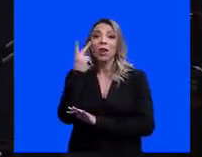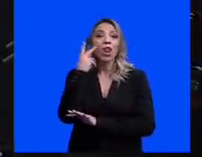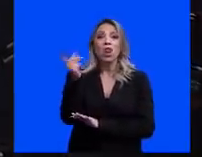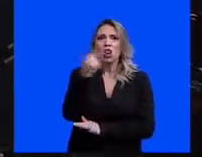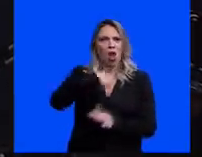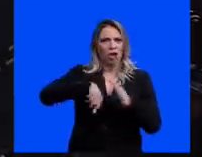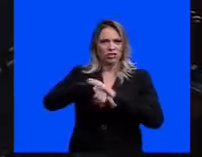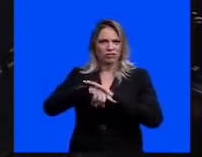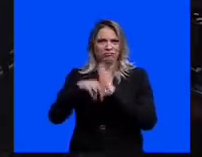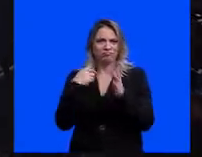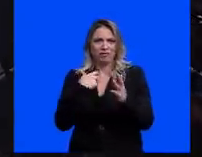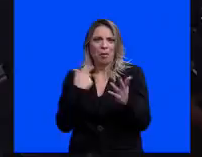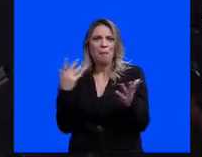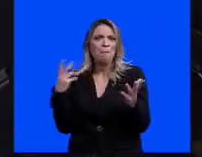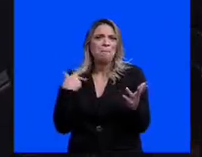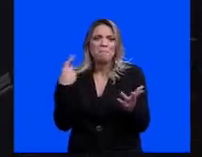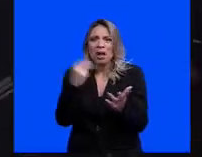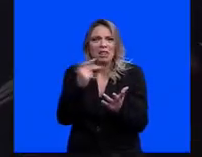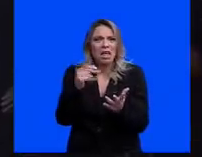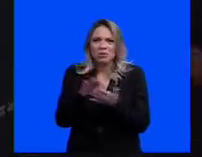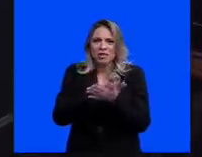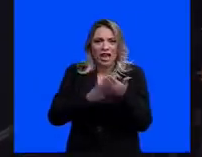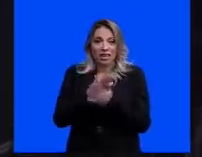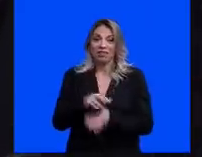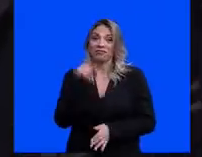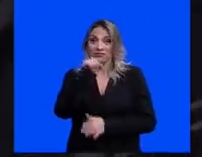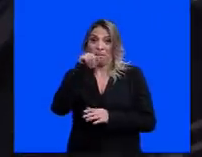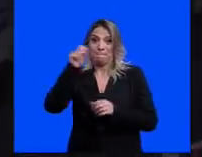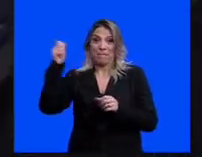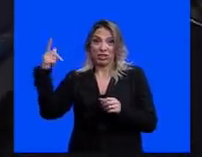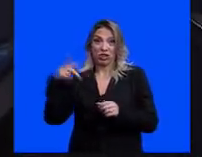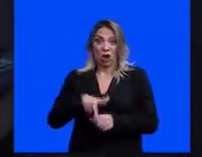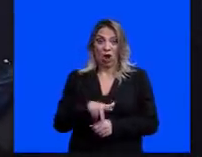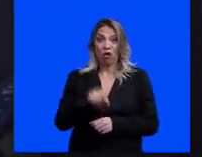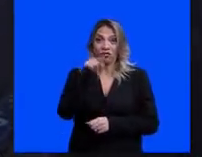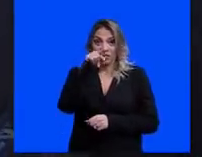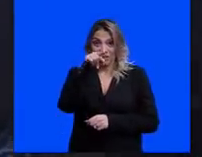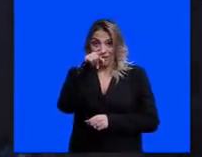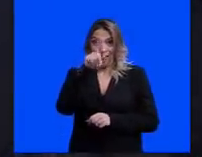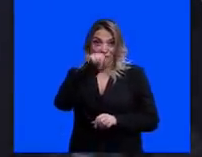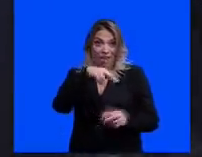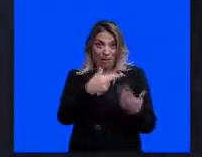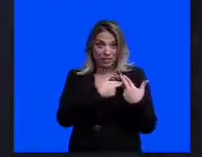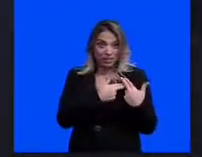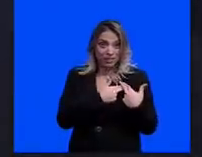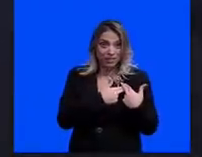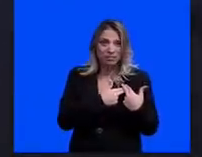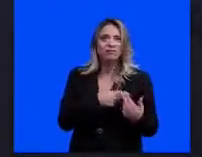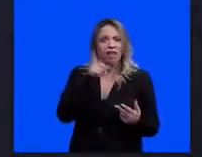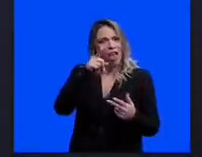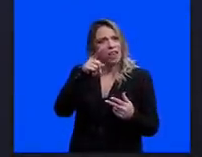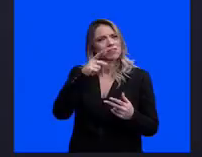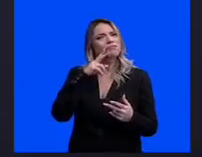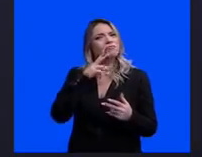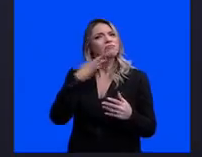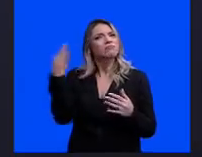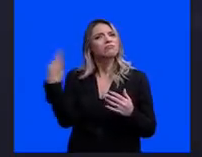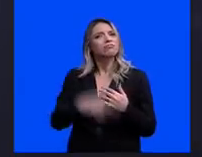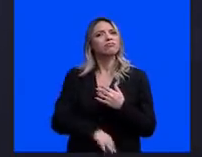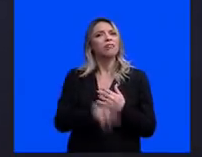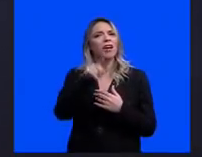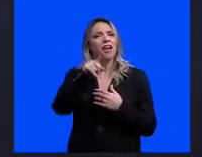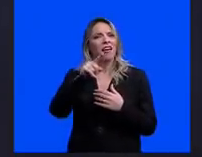Aliás, o seu partido aprova agressões. O PSOL, o partido que a senhora representa, apoia os black blocs nas ruas. A senhora já